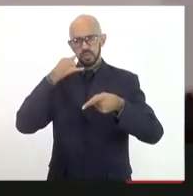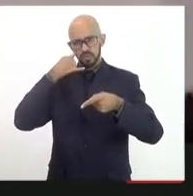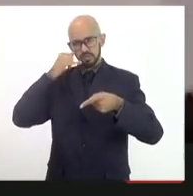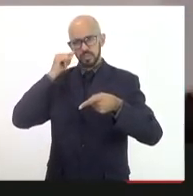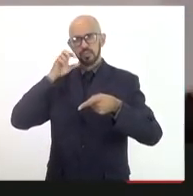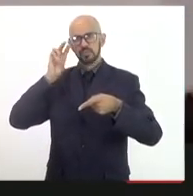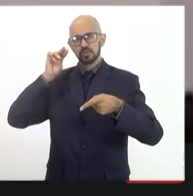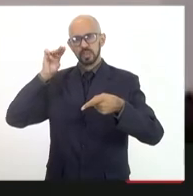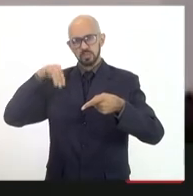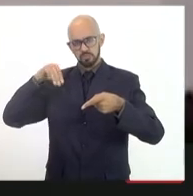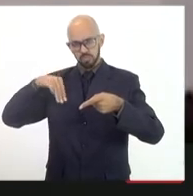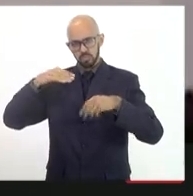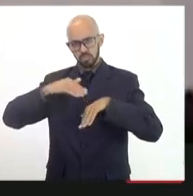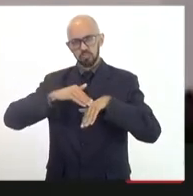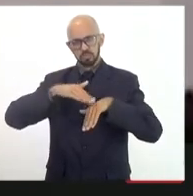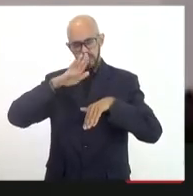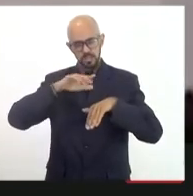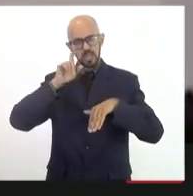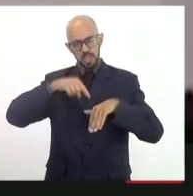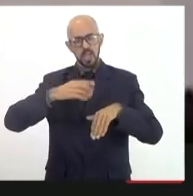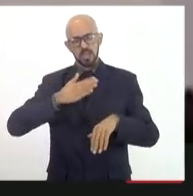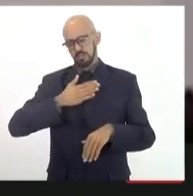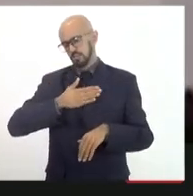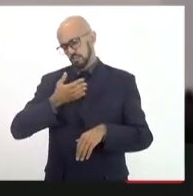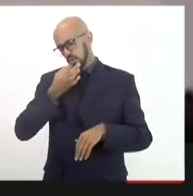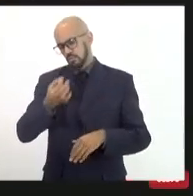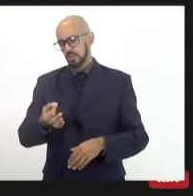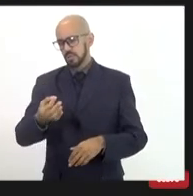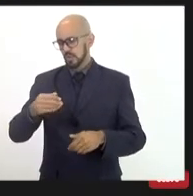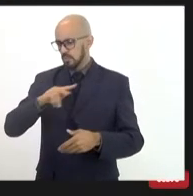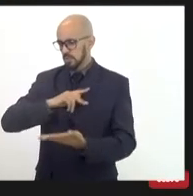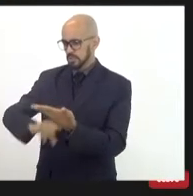três minutos, são essas questões que eu gostaria de levantar, presidente.